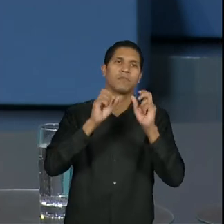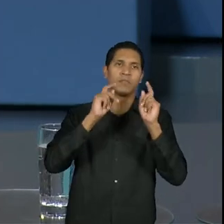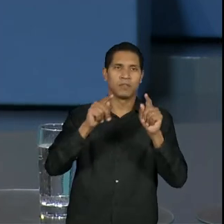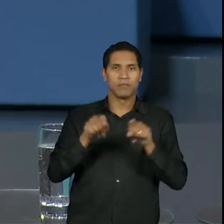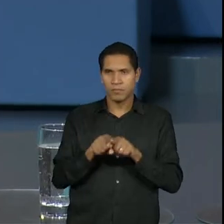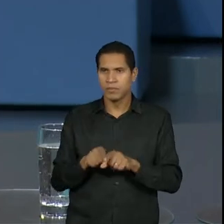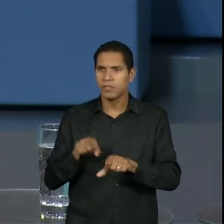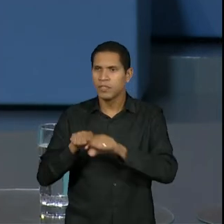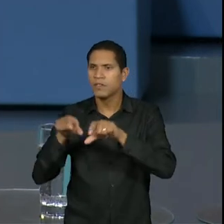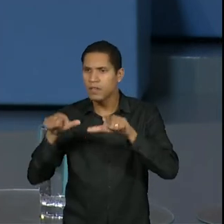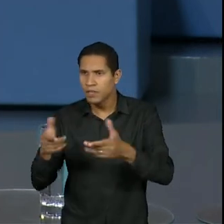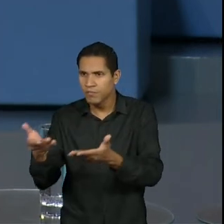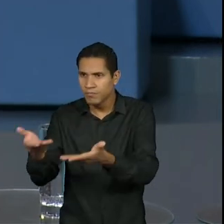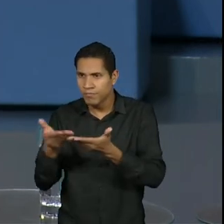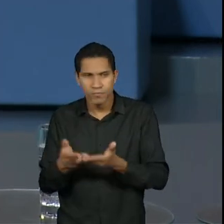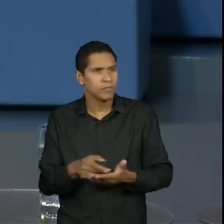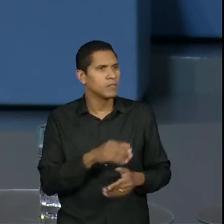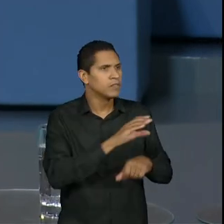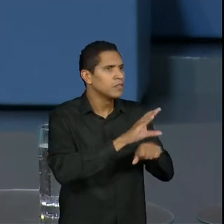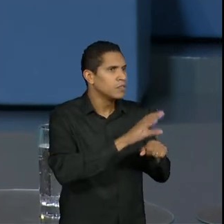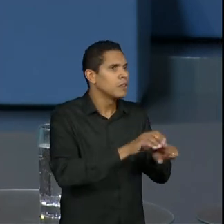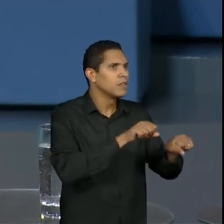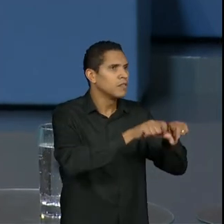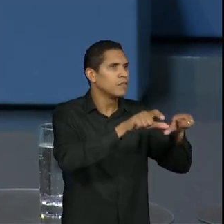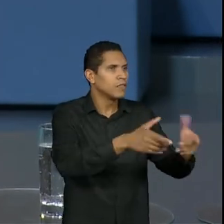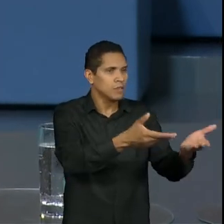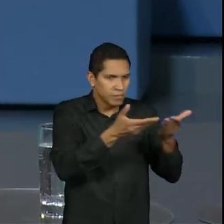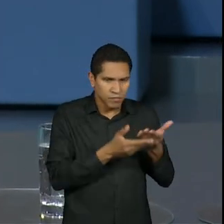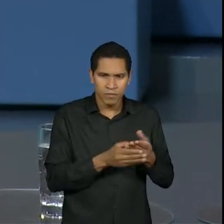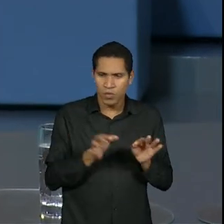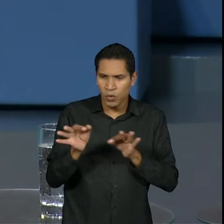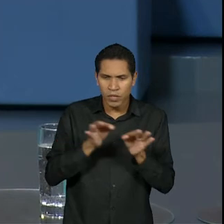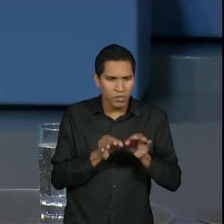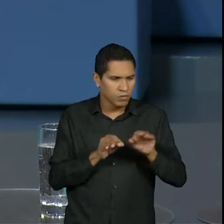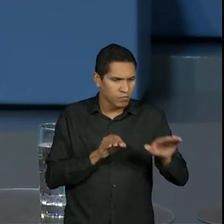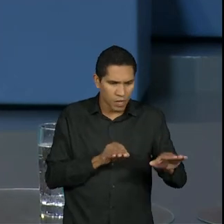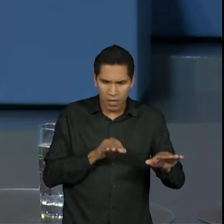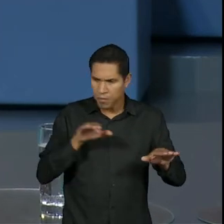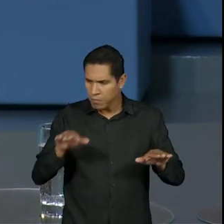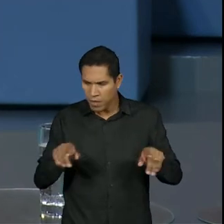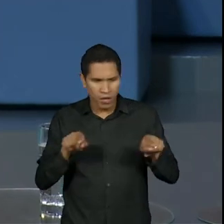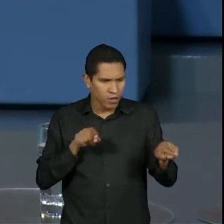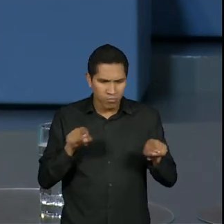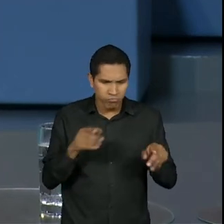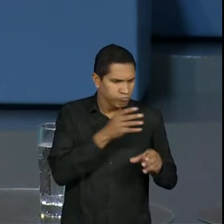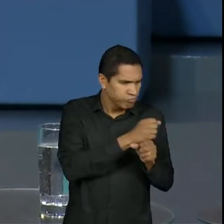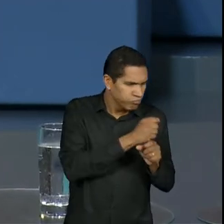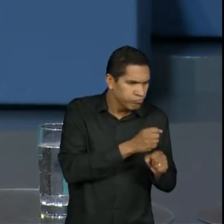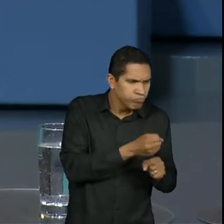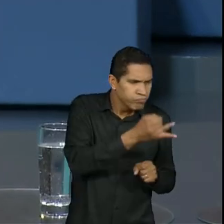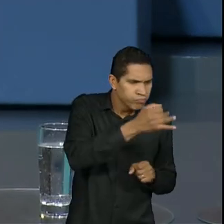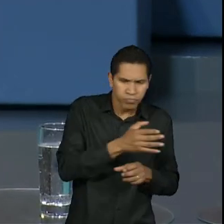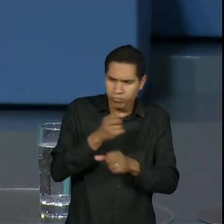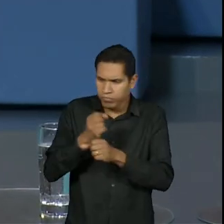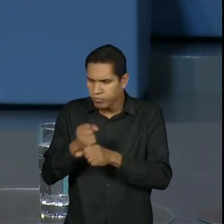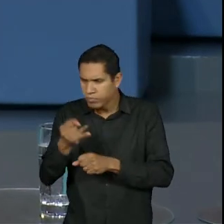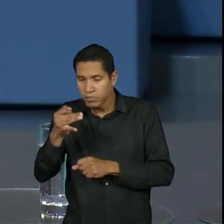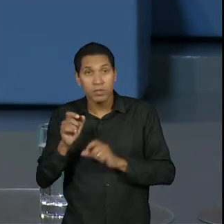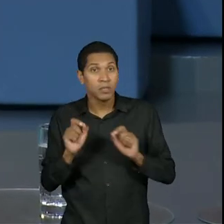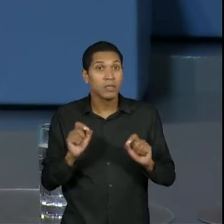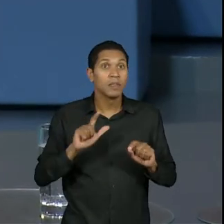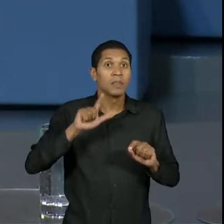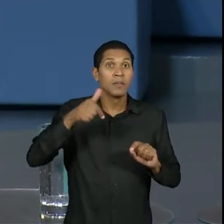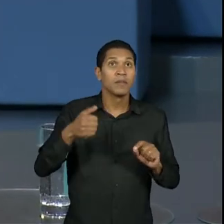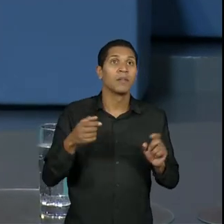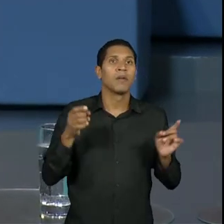Pede um certificado, faz o curso, pede certificado, separa em coisas diferentes e contabiliza, porque a partir do momento que você sobe